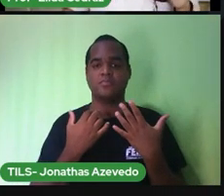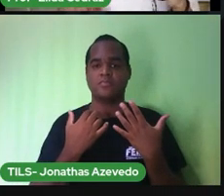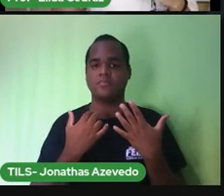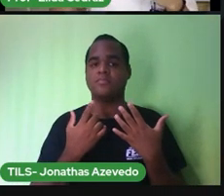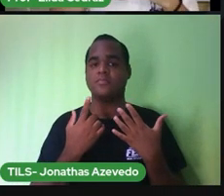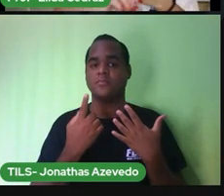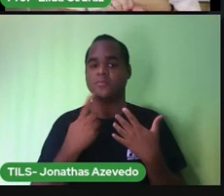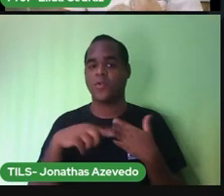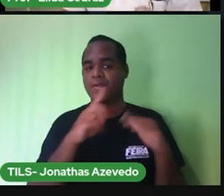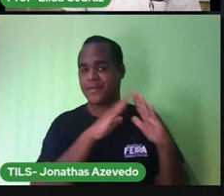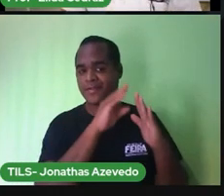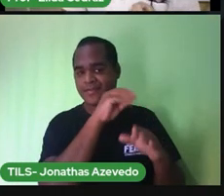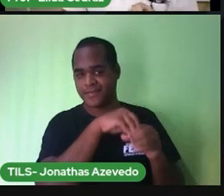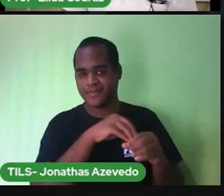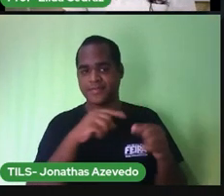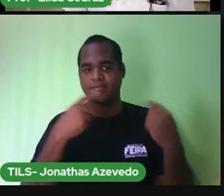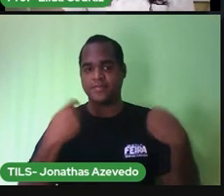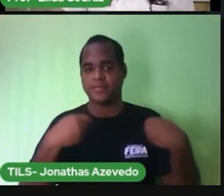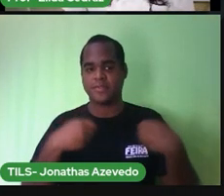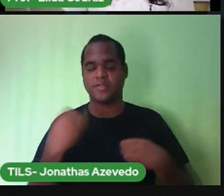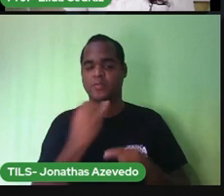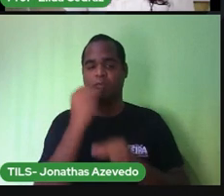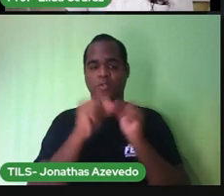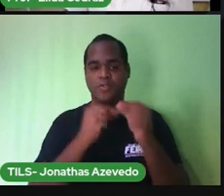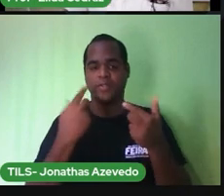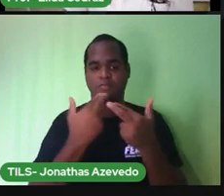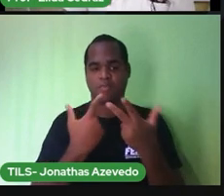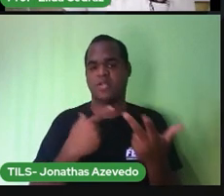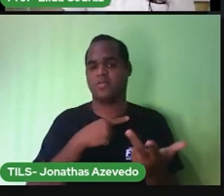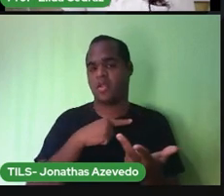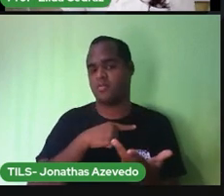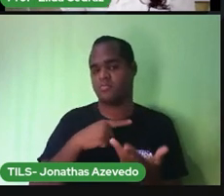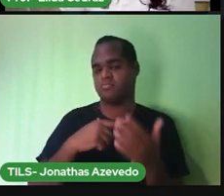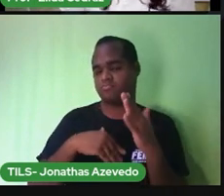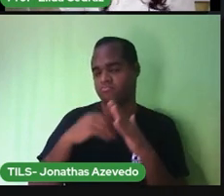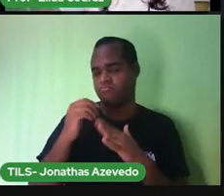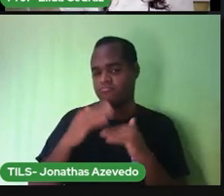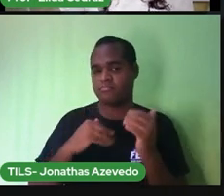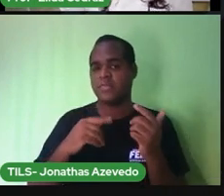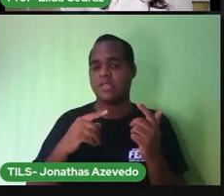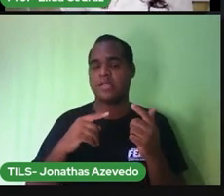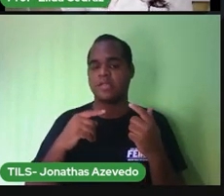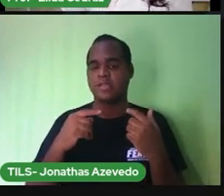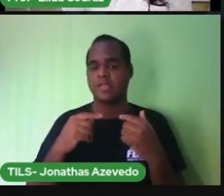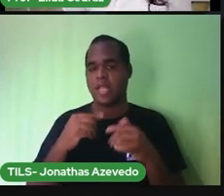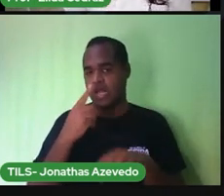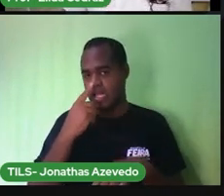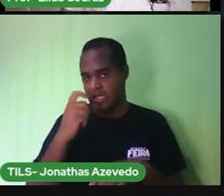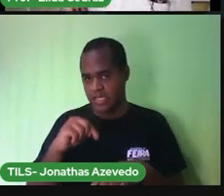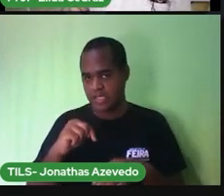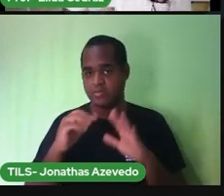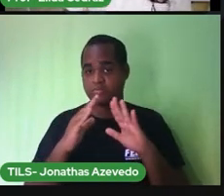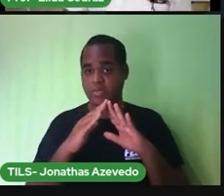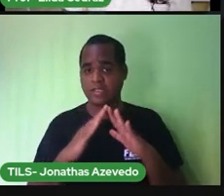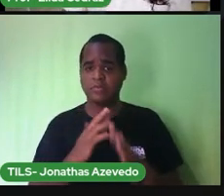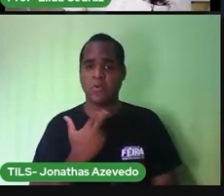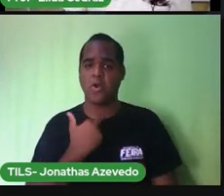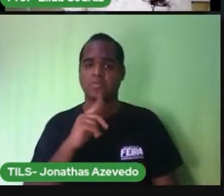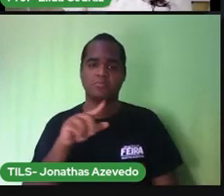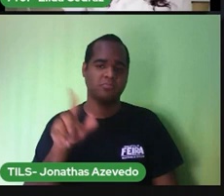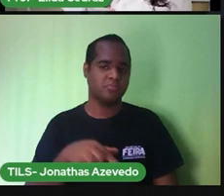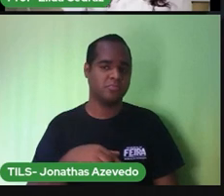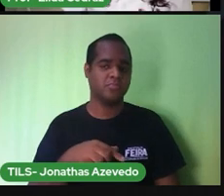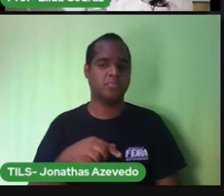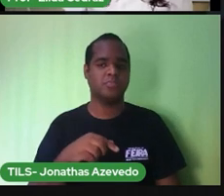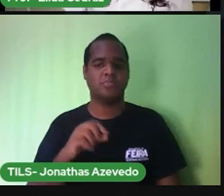precisamos manter o ambiente limpo e arejado não acumular lixo dentro de casa para não atrair mosquitos